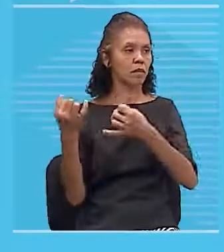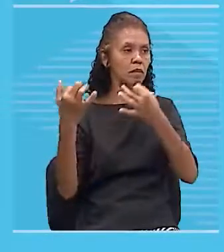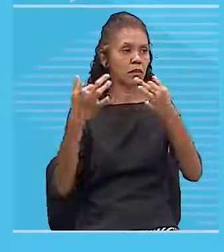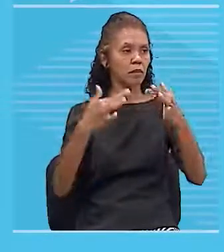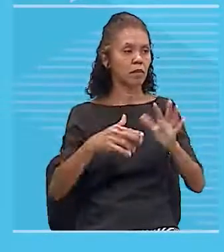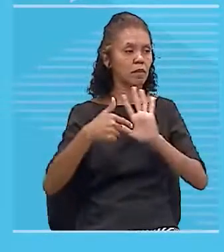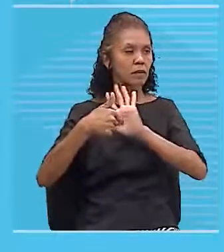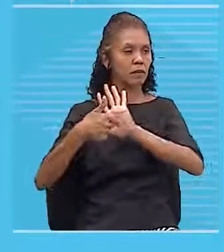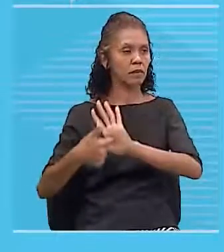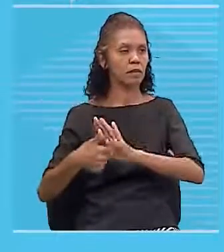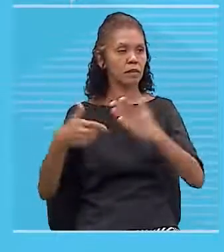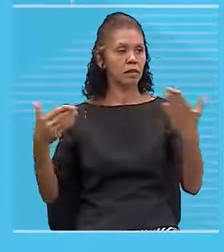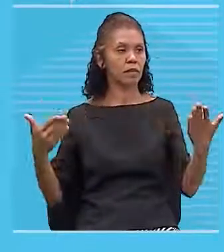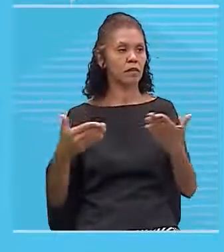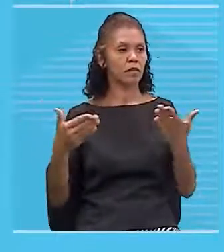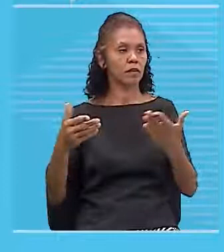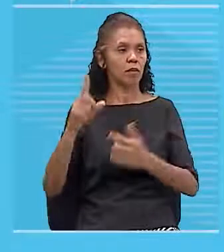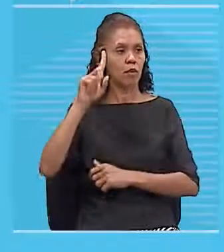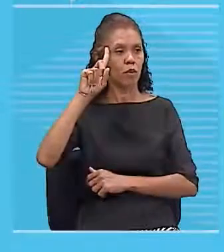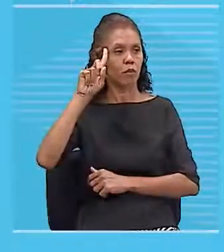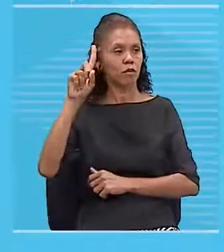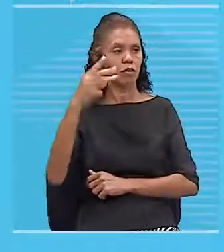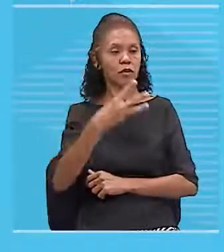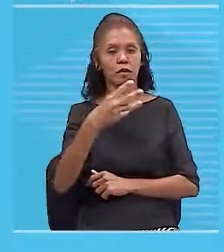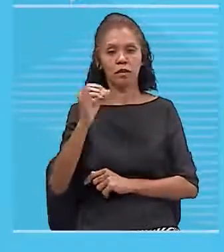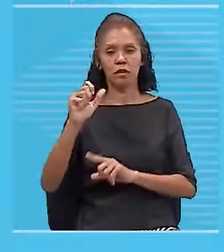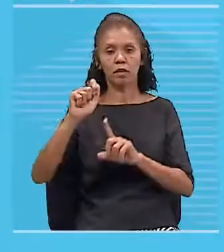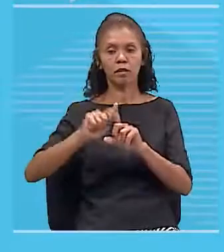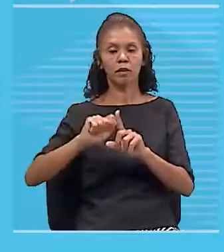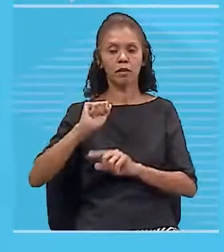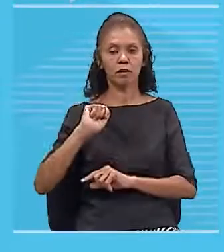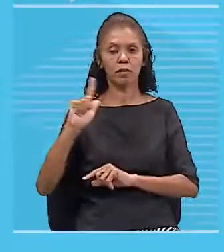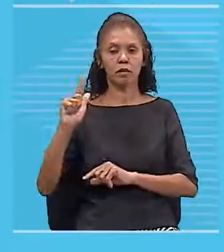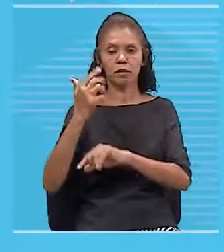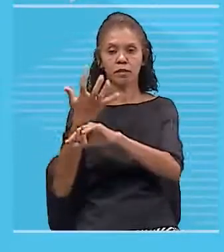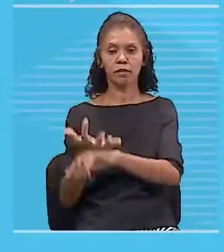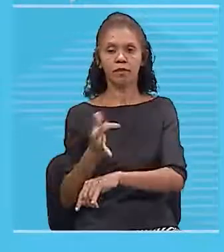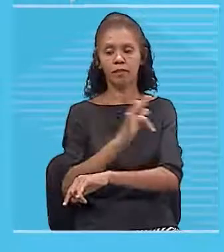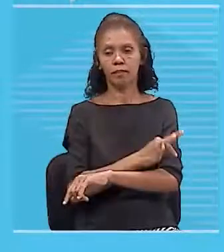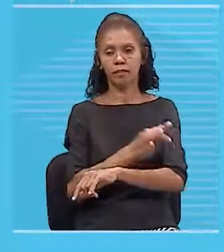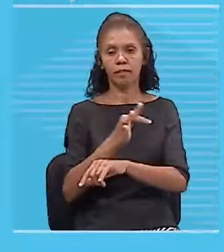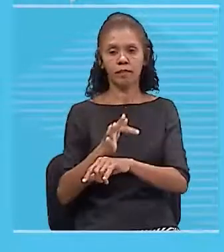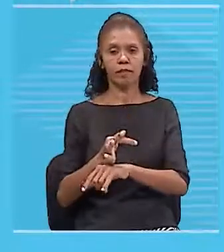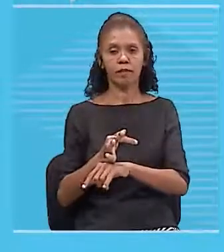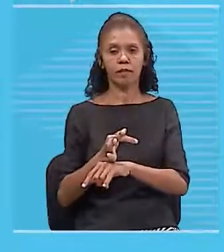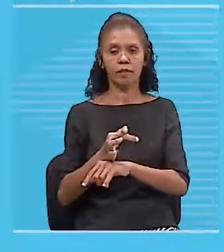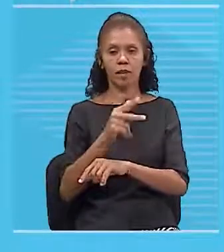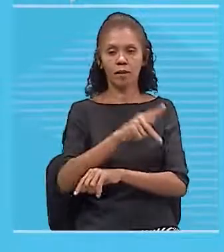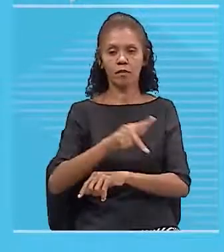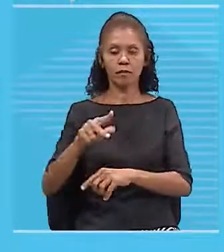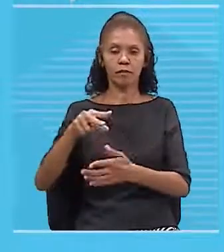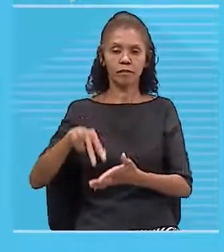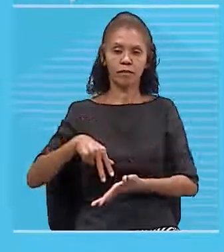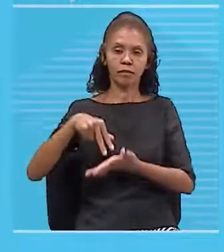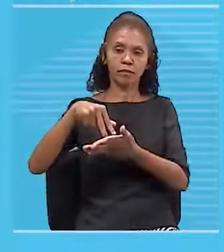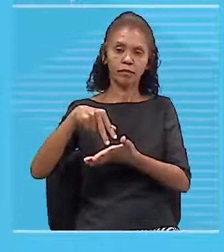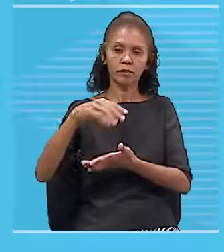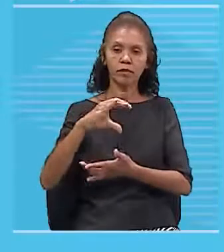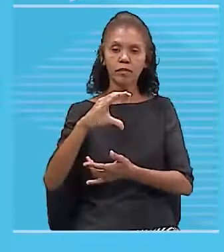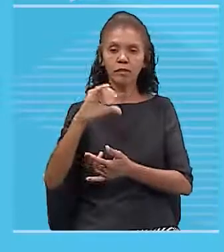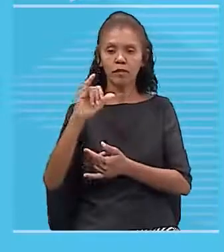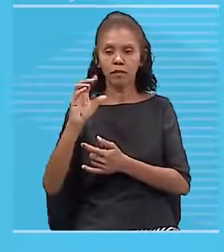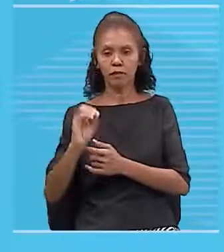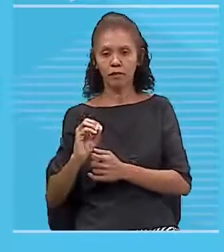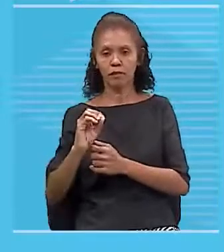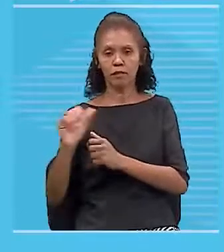nessa data do dia 30 de agosto, disciplina de Física e eu sou o professor Caio, estarei aqui com vocês